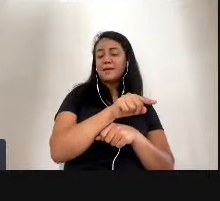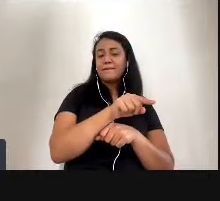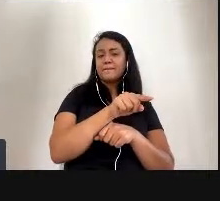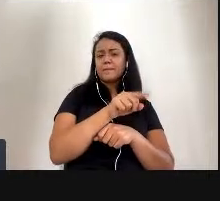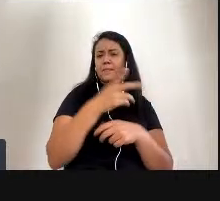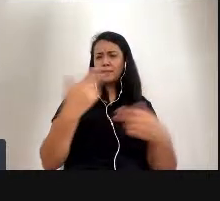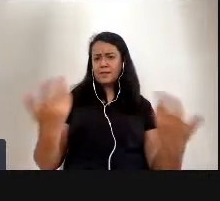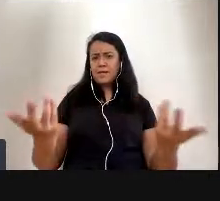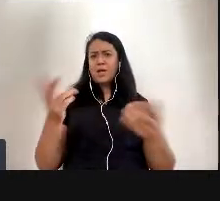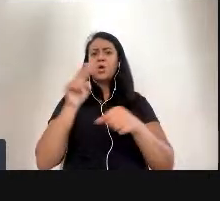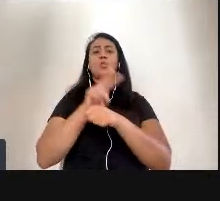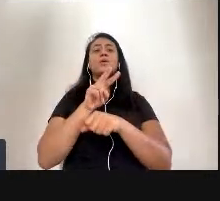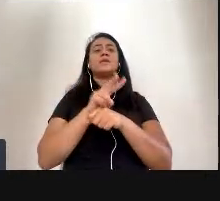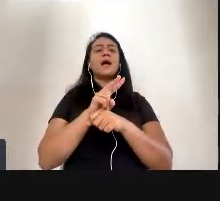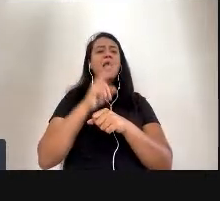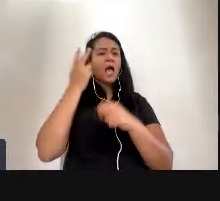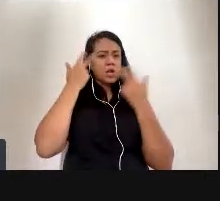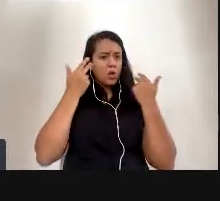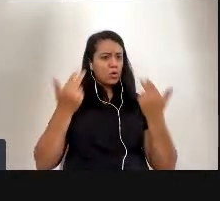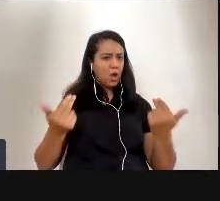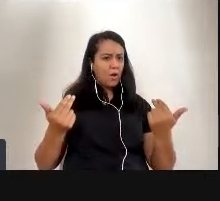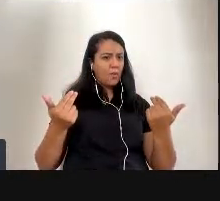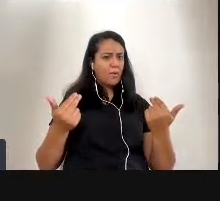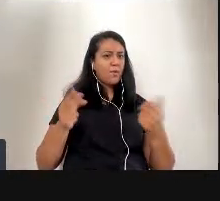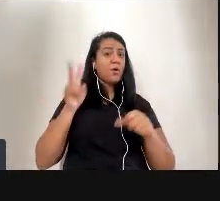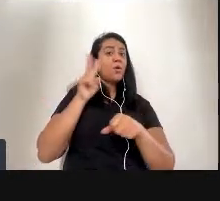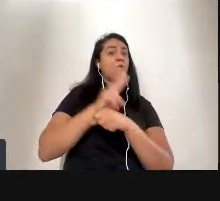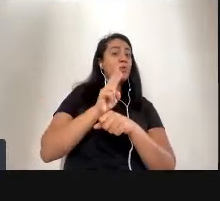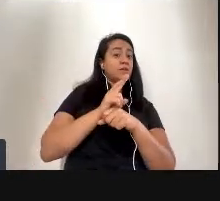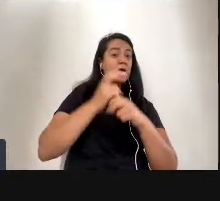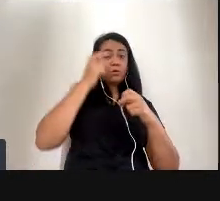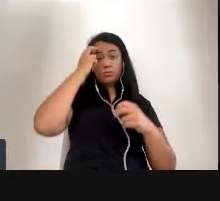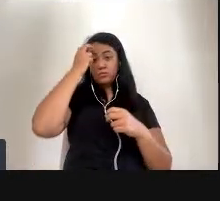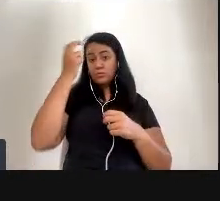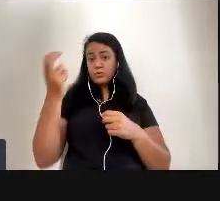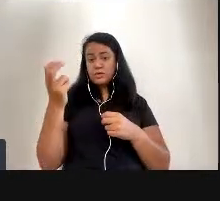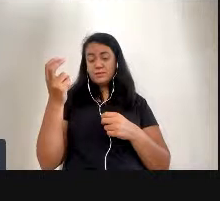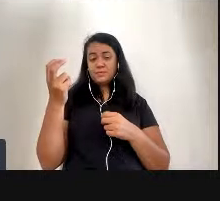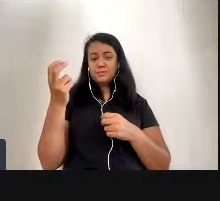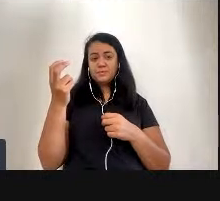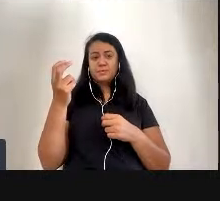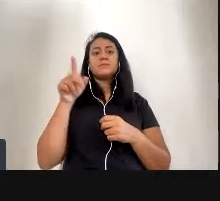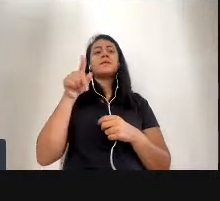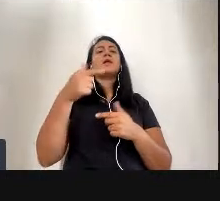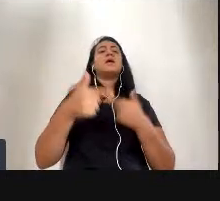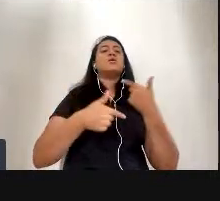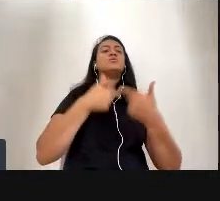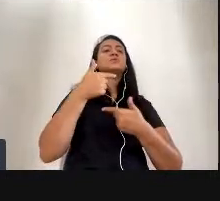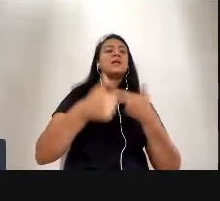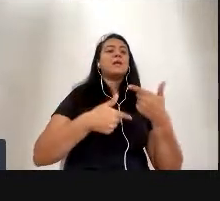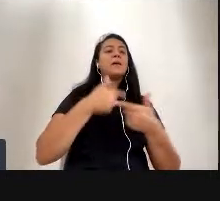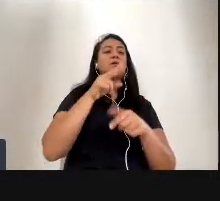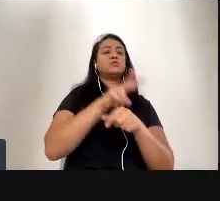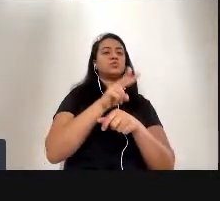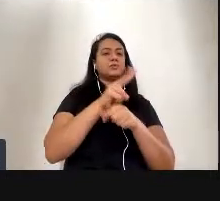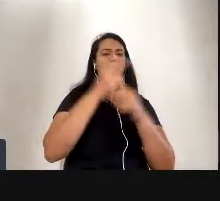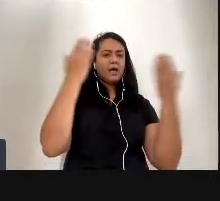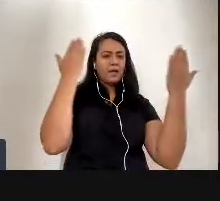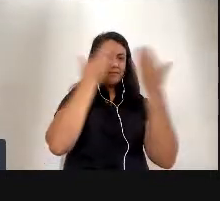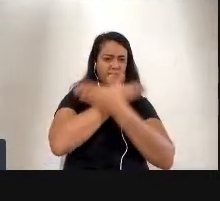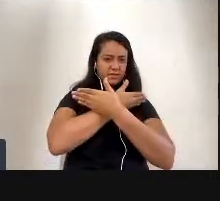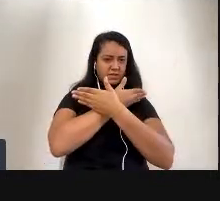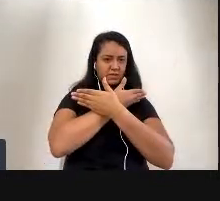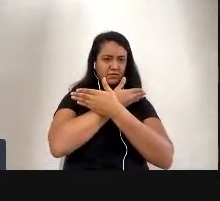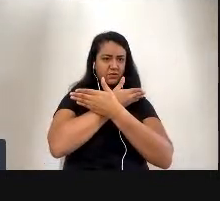natural? Cuidar é cultural? O trabalho de cuidar é invisível? Se é